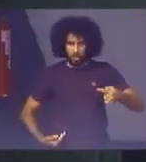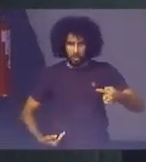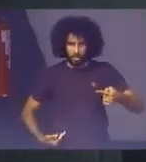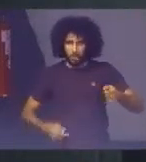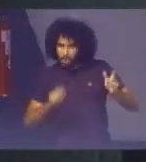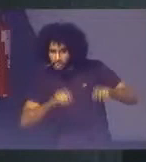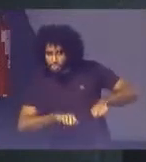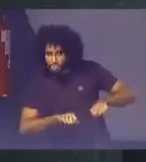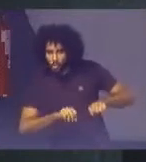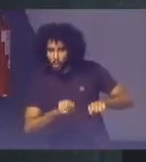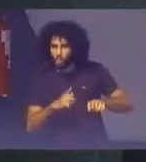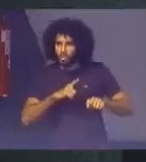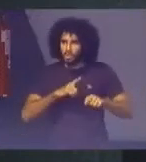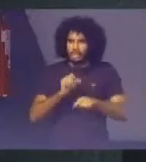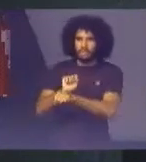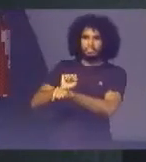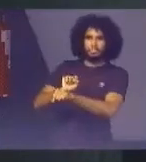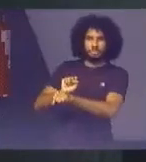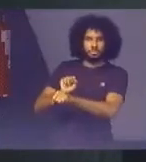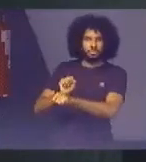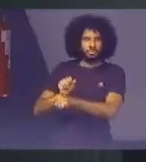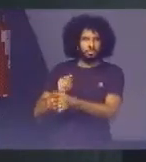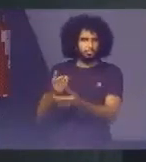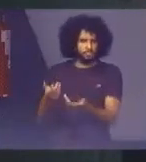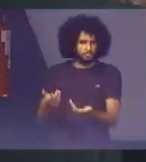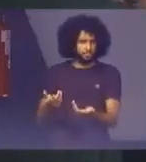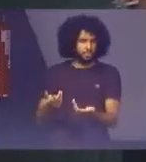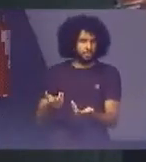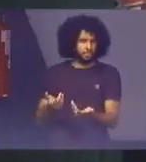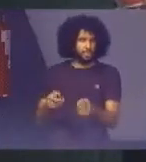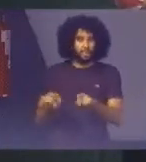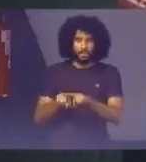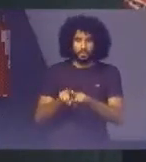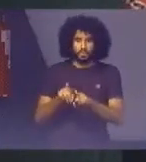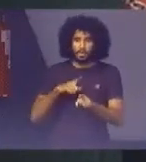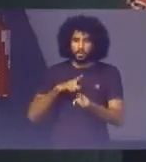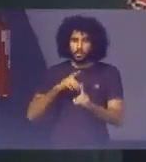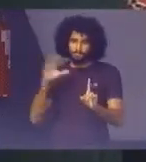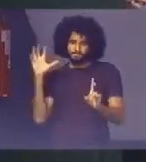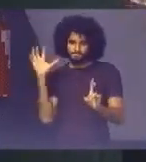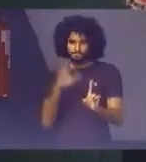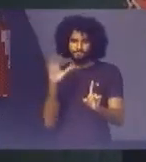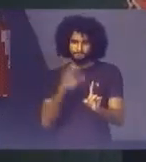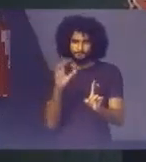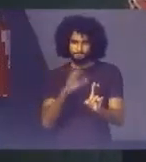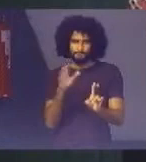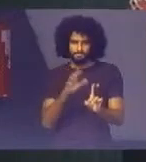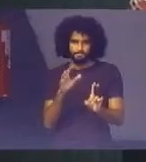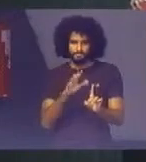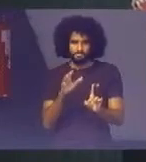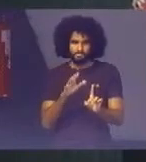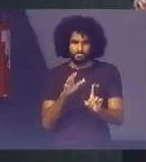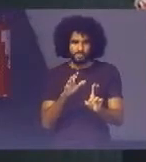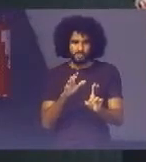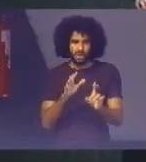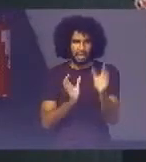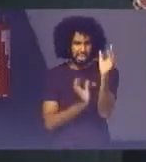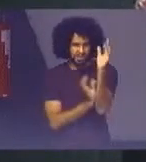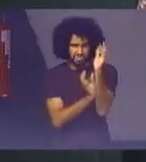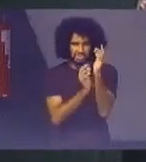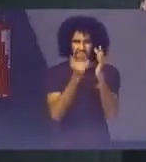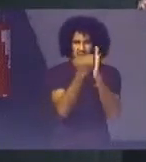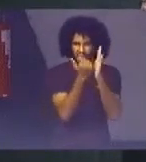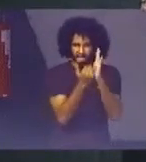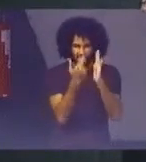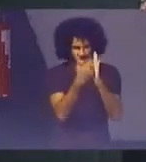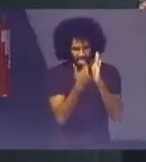congestionando O poder judiciário Isso pode impactar Profundamente Na desjudicialização Porque aí